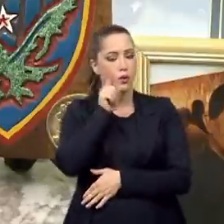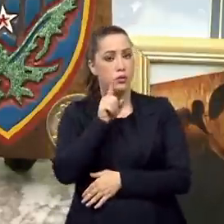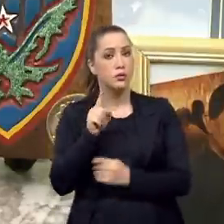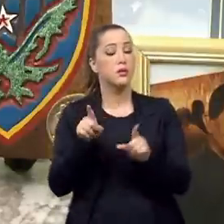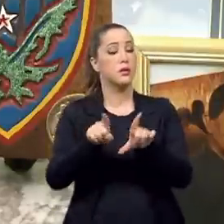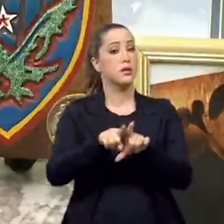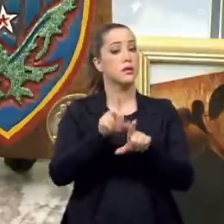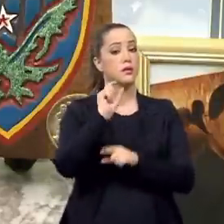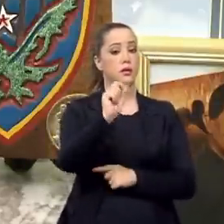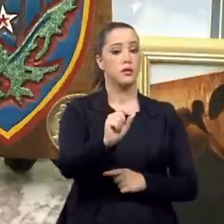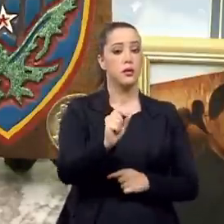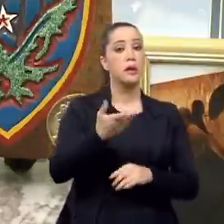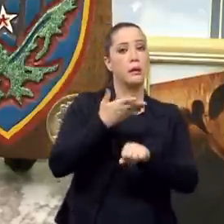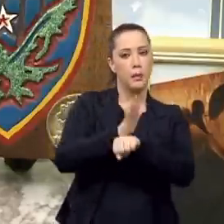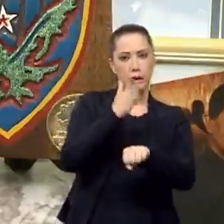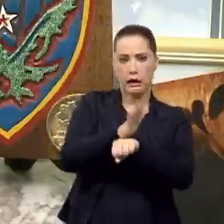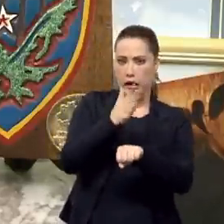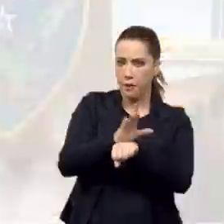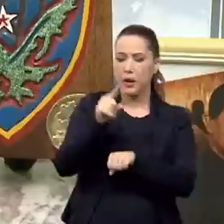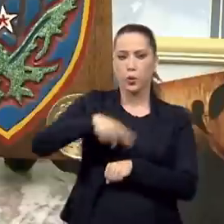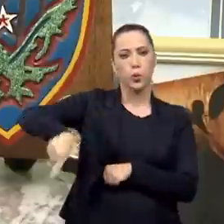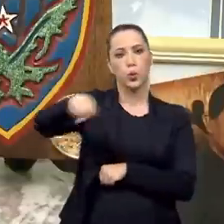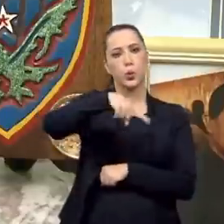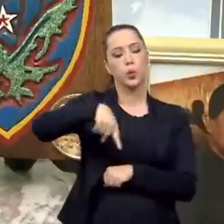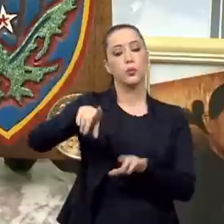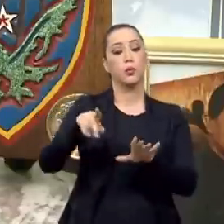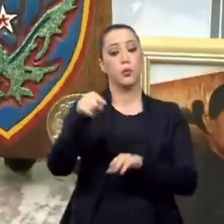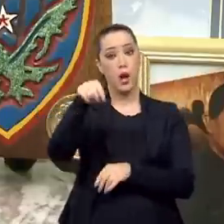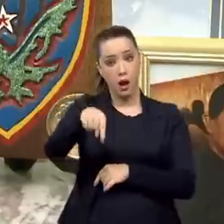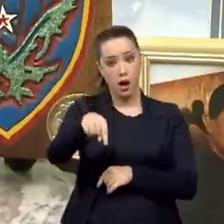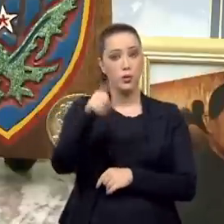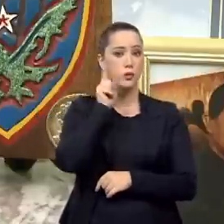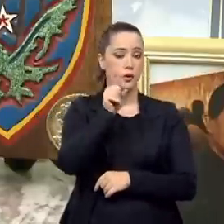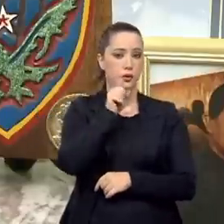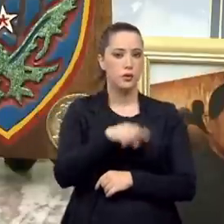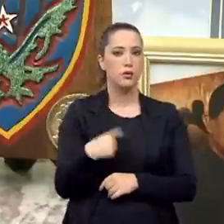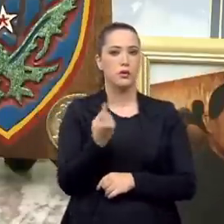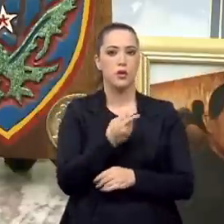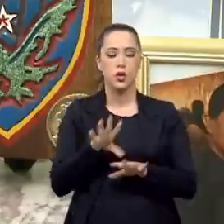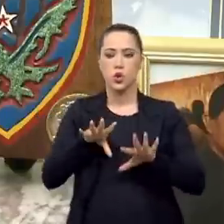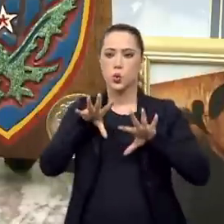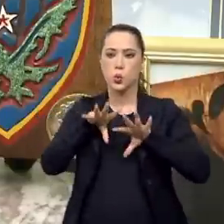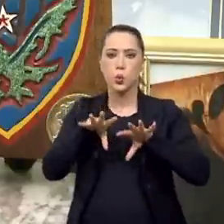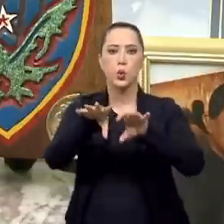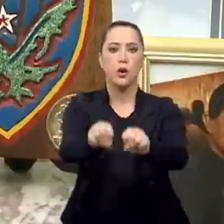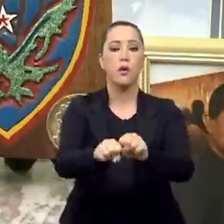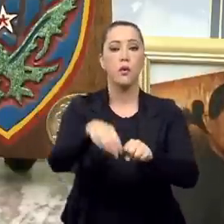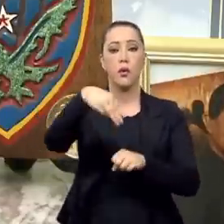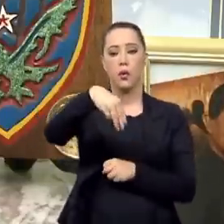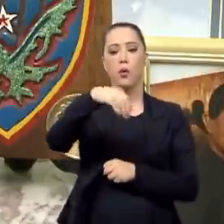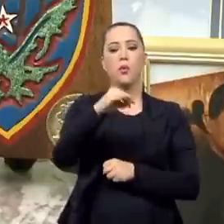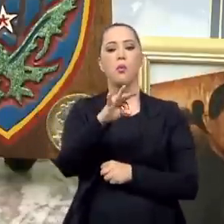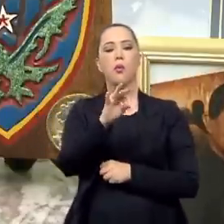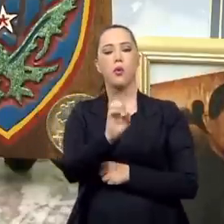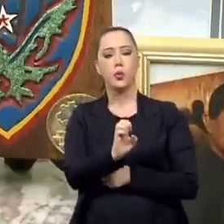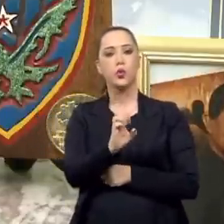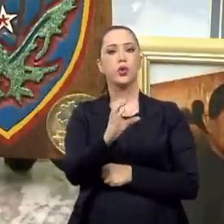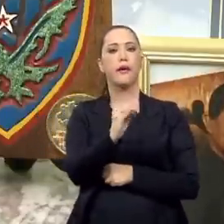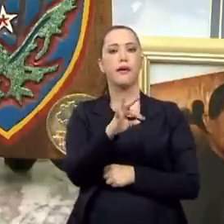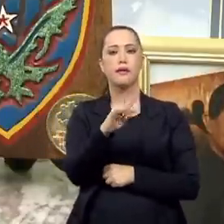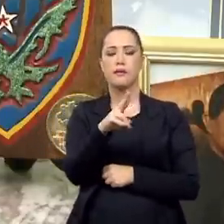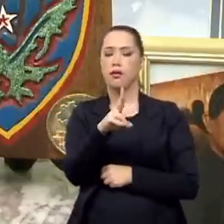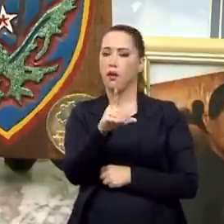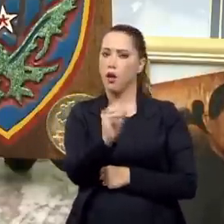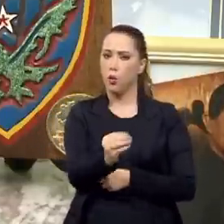treinamento americano. Primeiro, nós atacamos Monte Castelo quatro vezes. A primeira